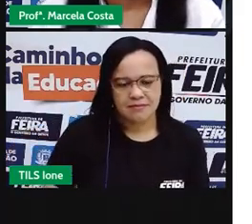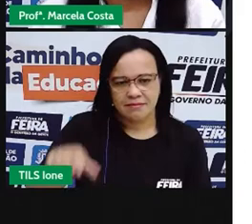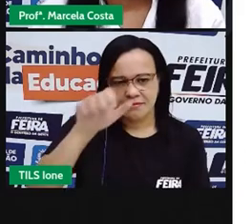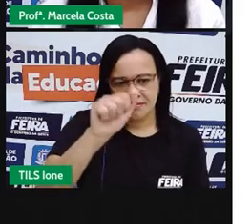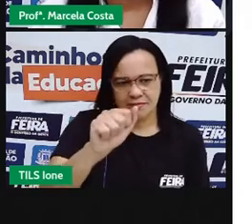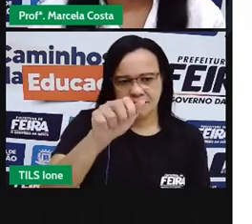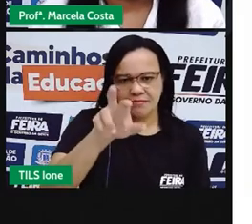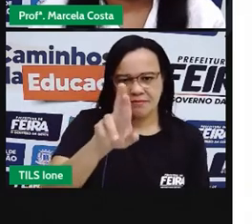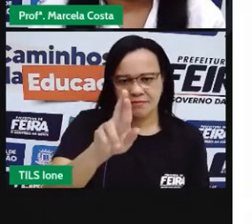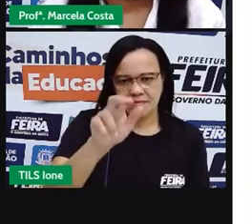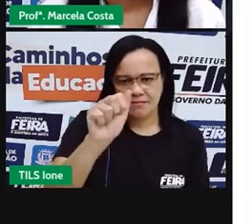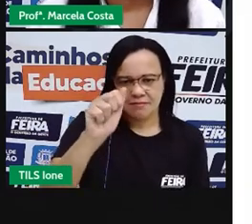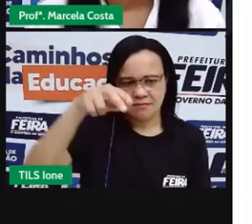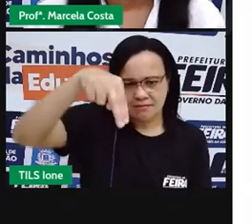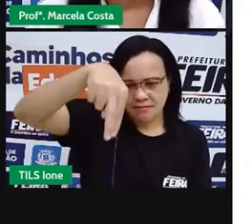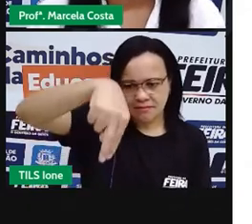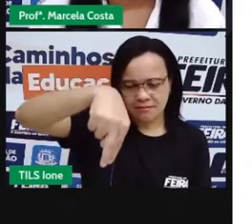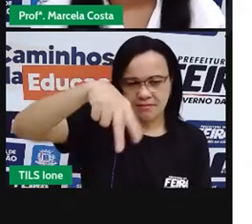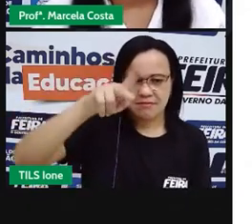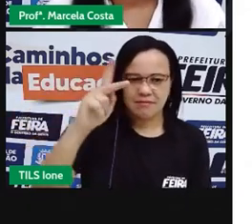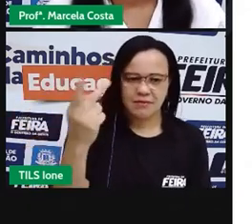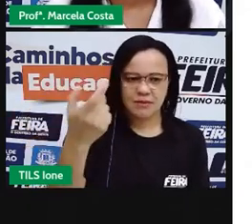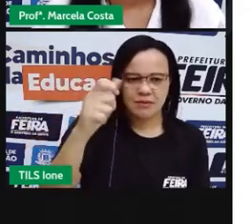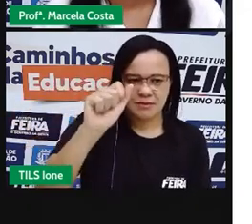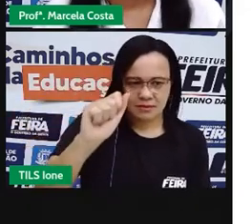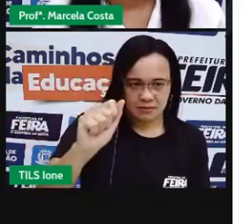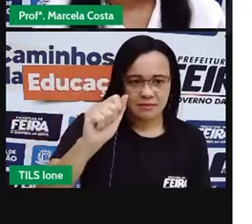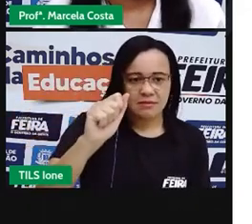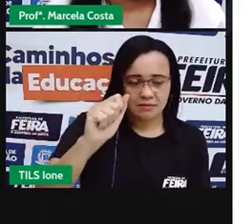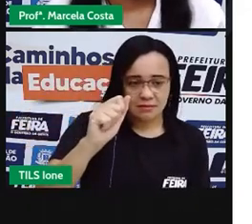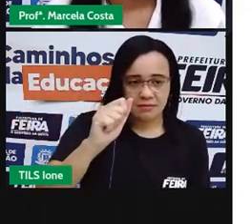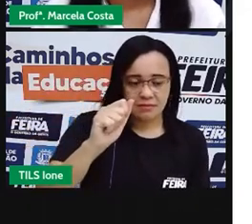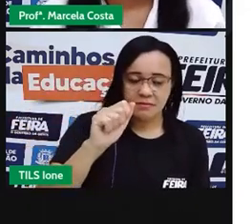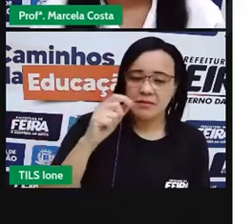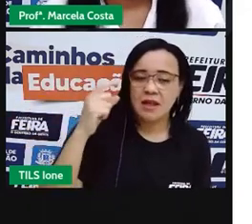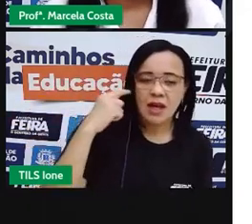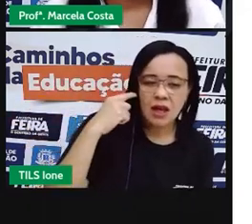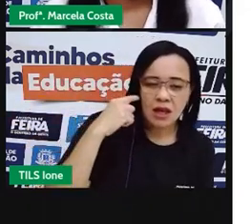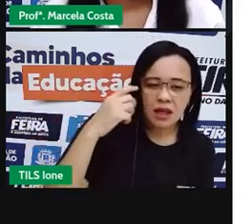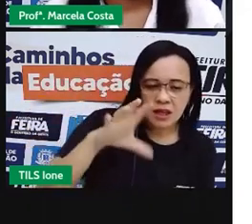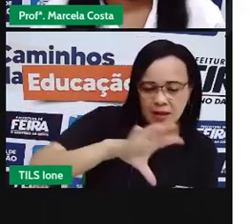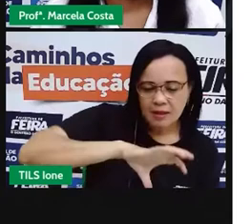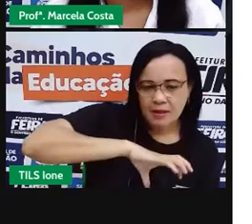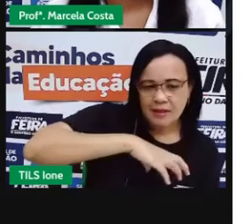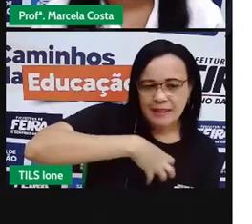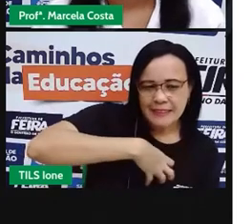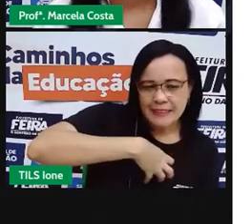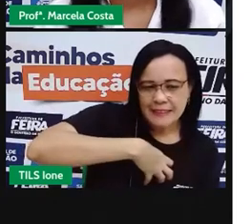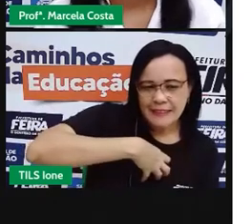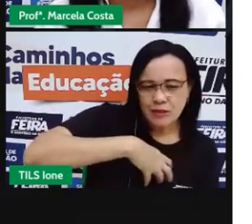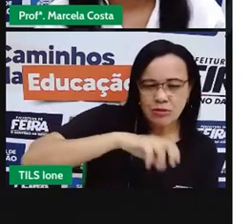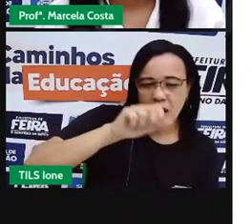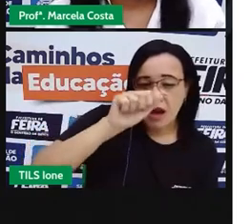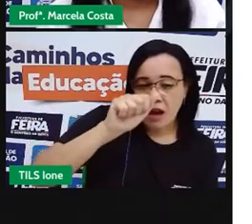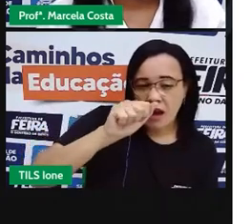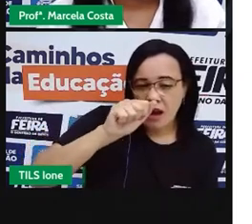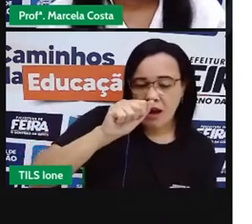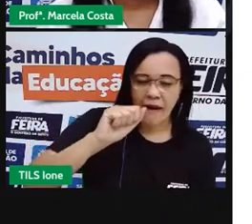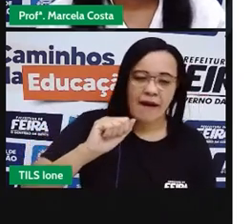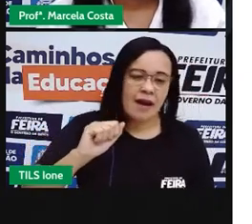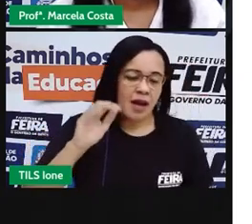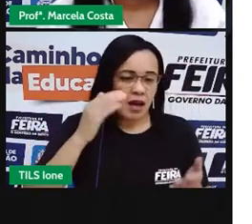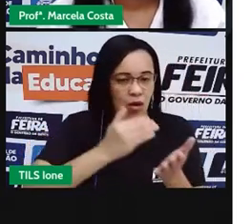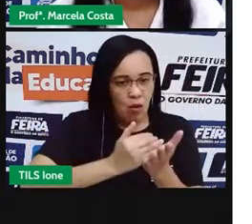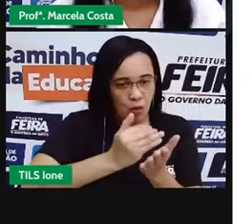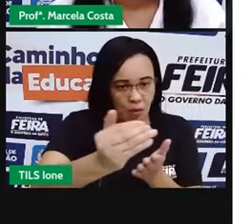Aranha. Arranha, você vai escutar o sul na letra A, no início da palavra e também no final.